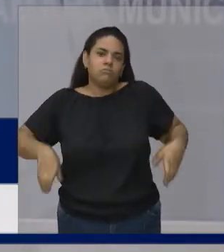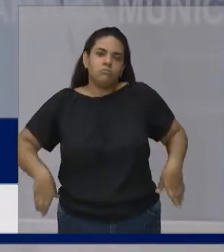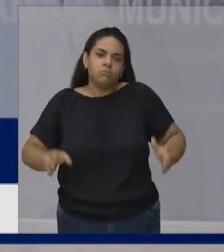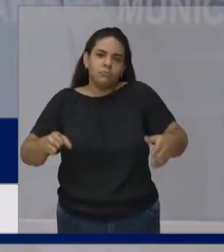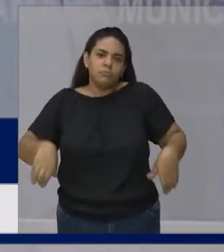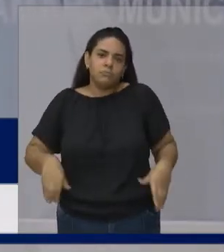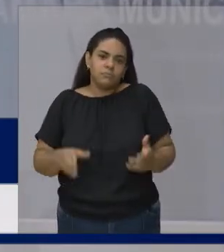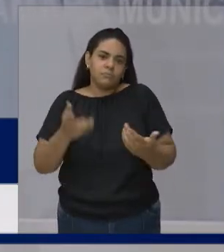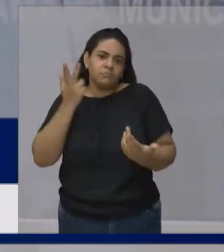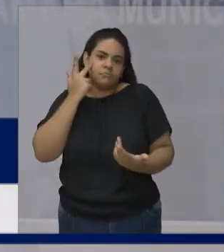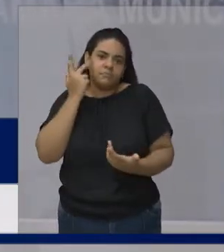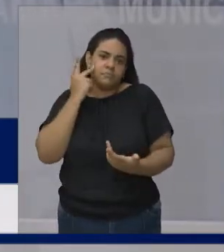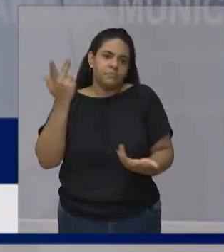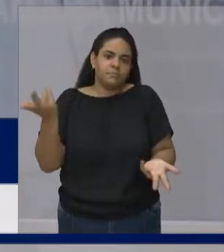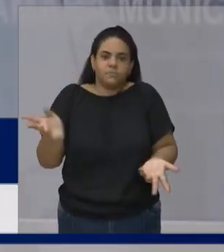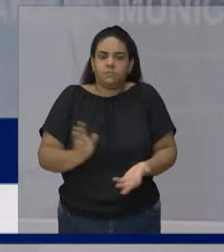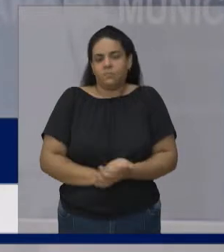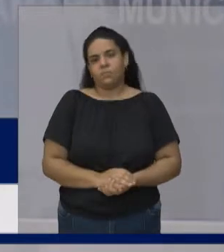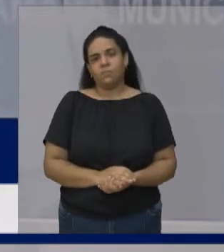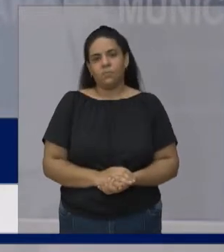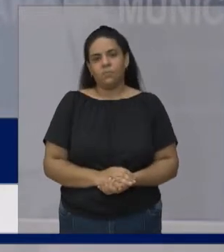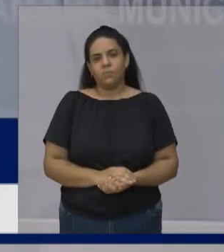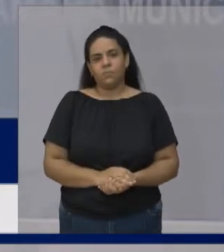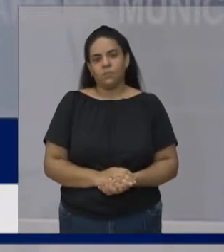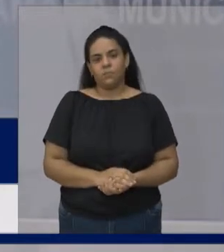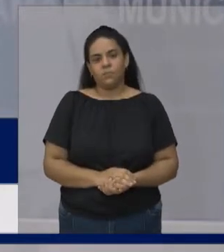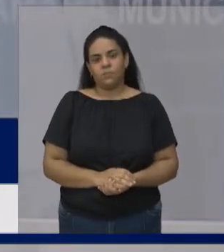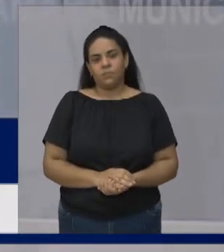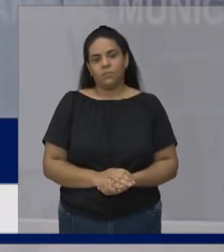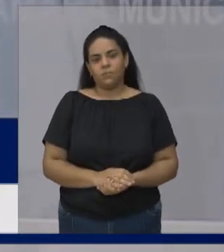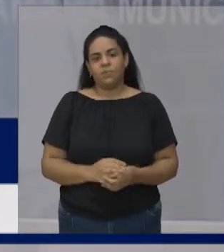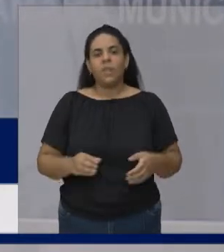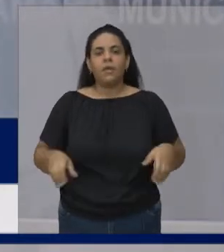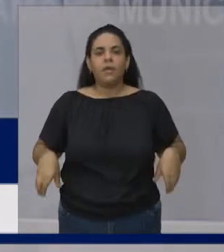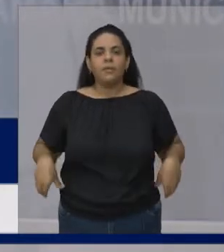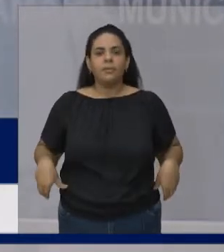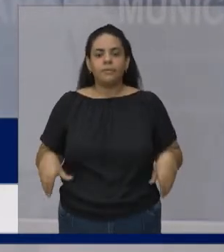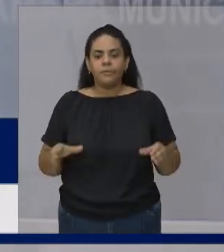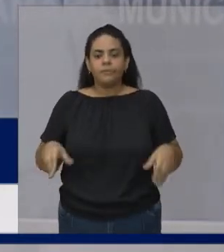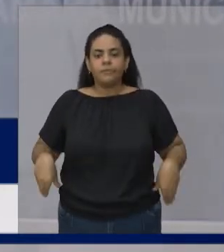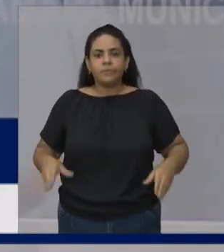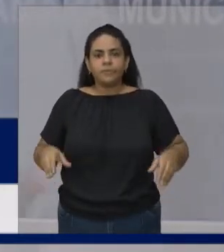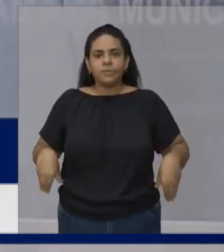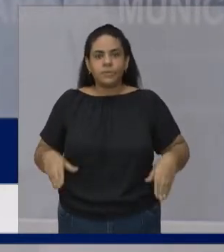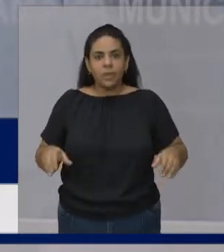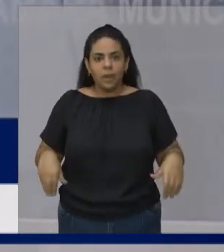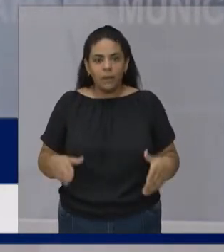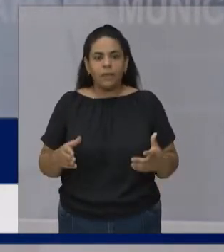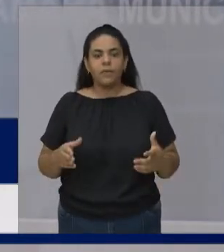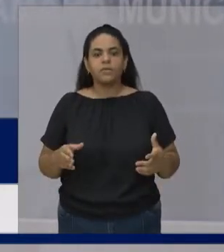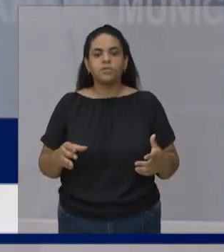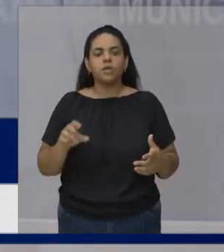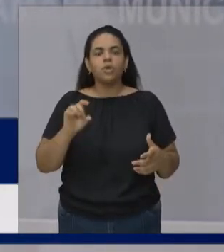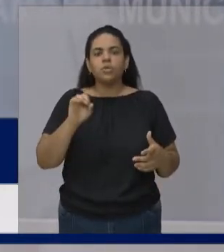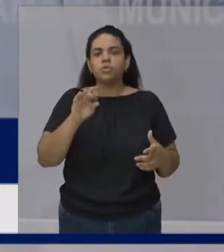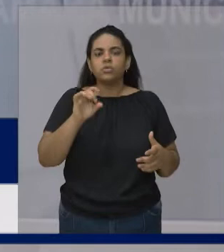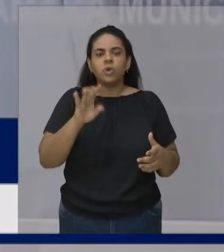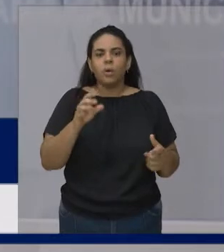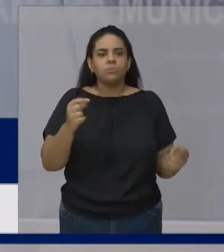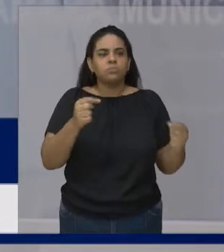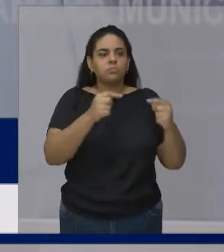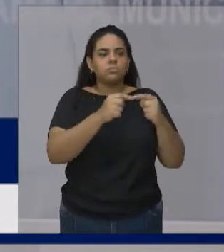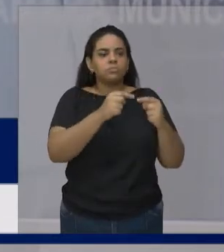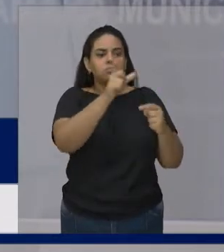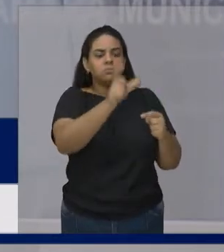O que eu quero dizer com isso? A deficiência Ela é uma característica Você ser loiro Você ser moreno Isso é uma característica